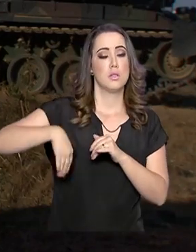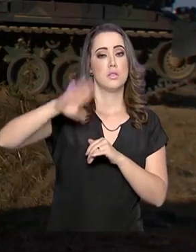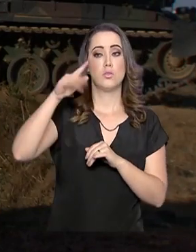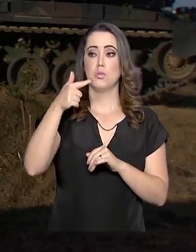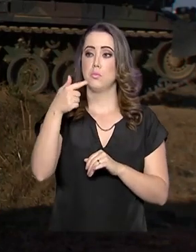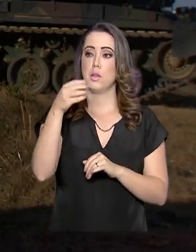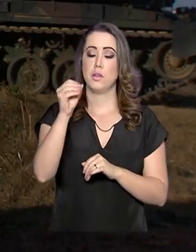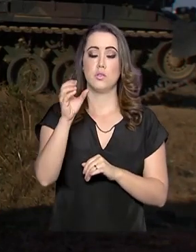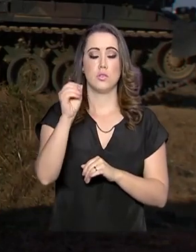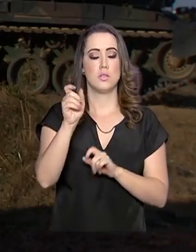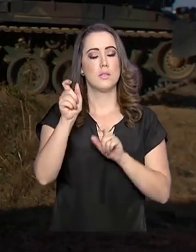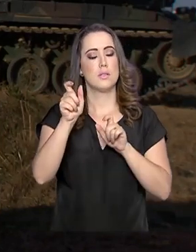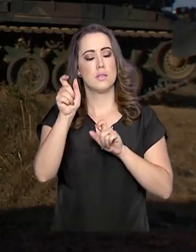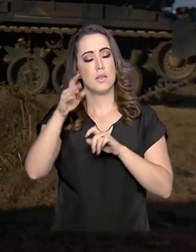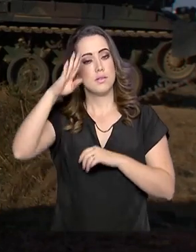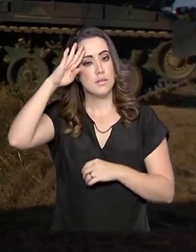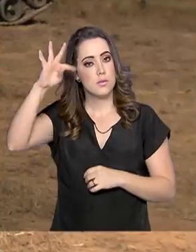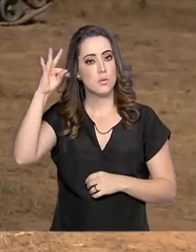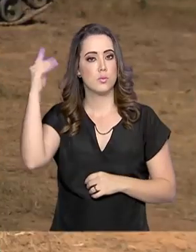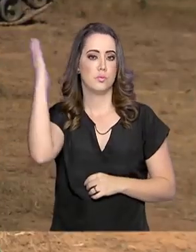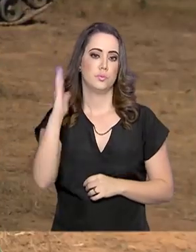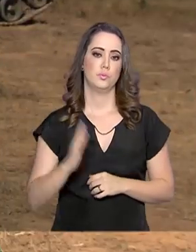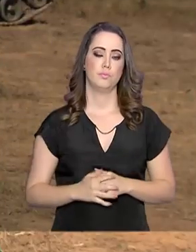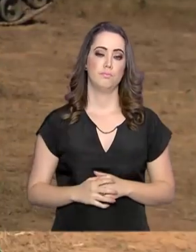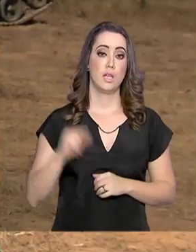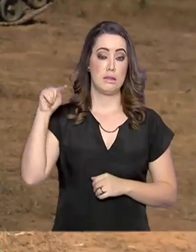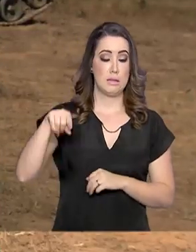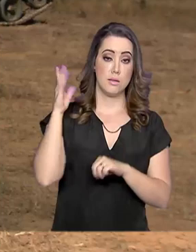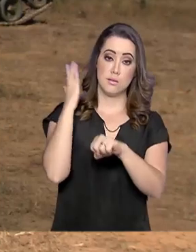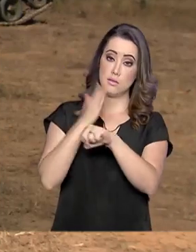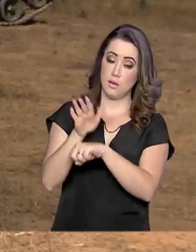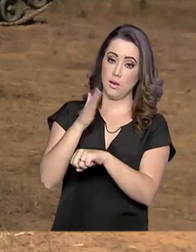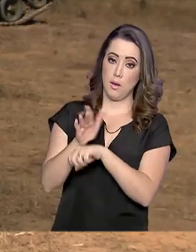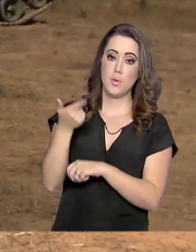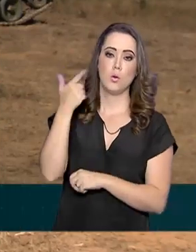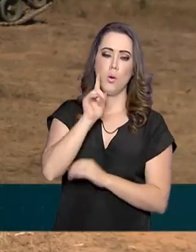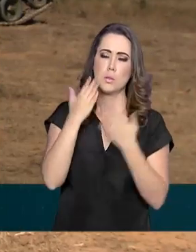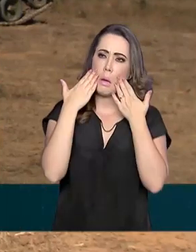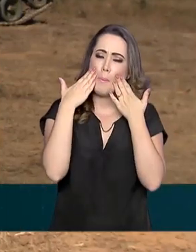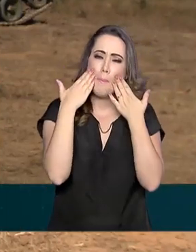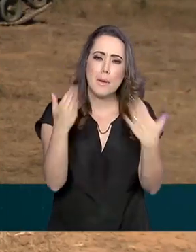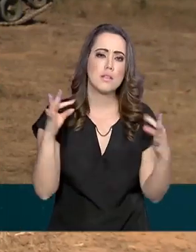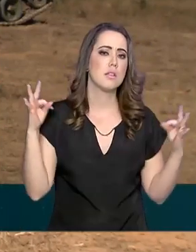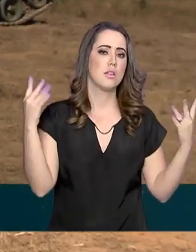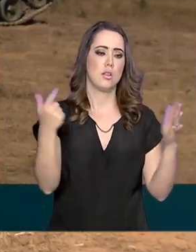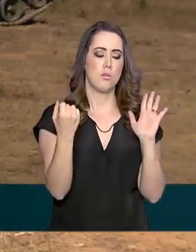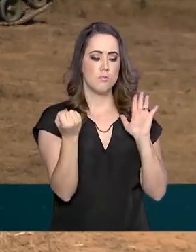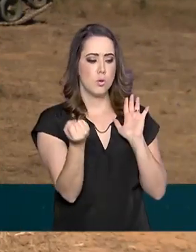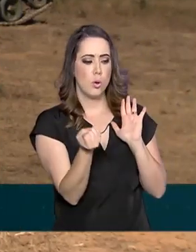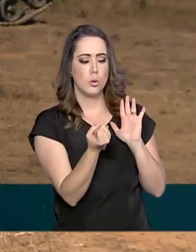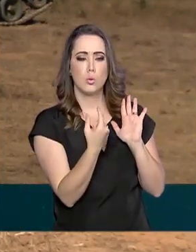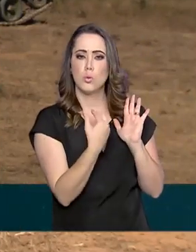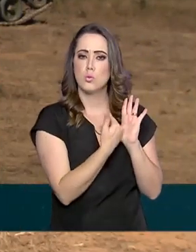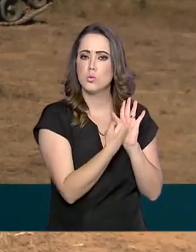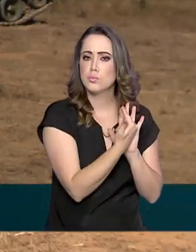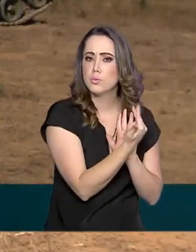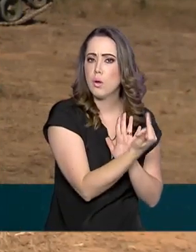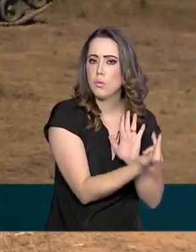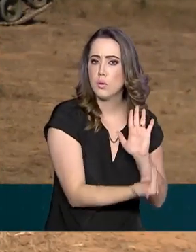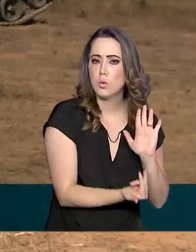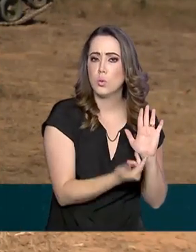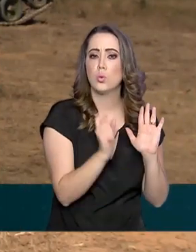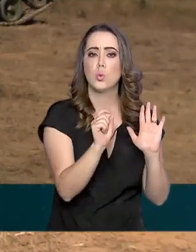700 militares de todo o país. Nesse exercício, eu consigo apresentar todo o meu portfólio de artilharia antiaérea.